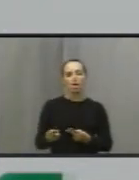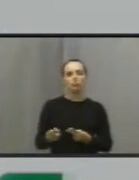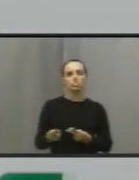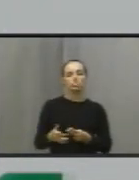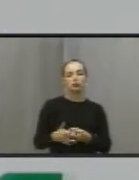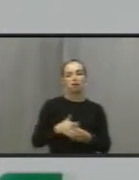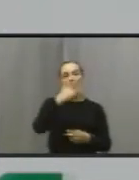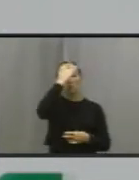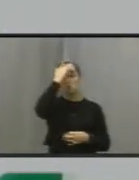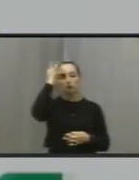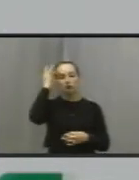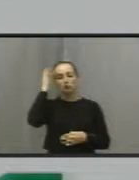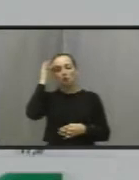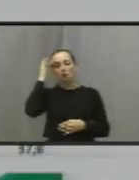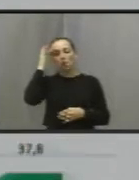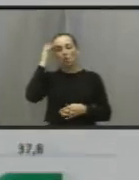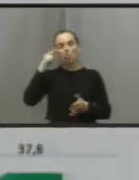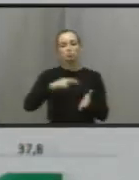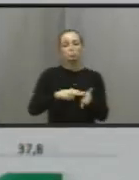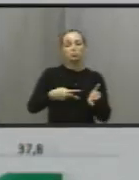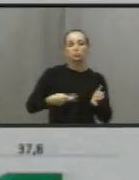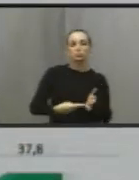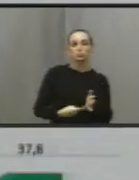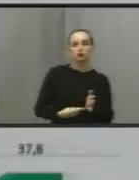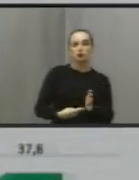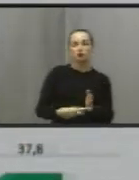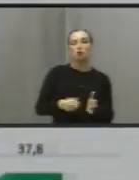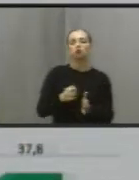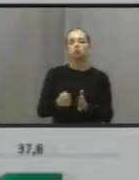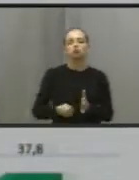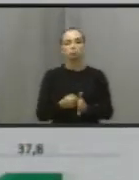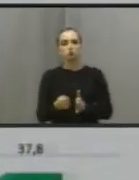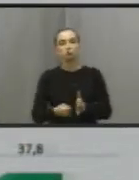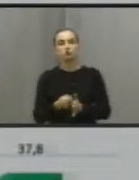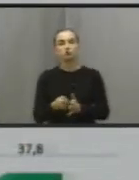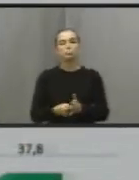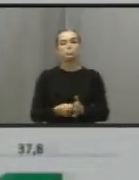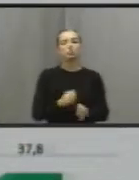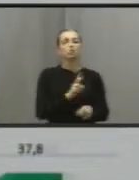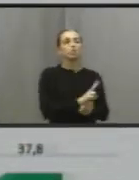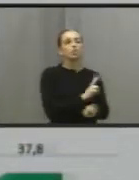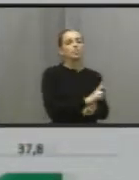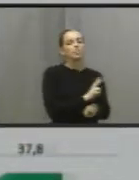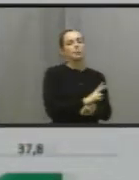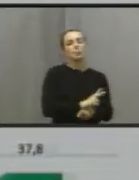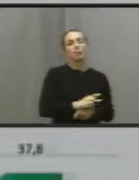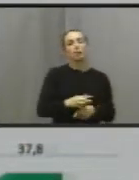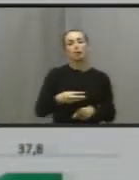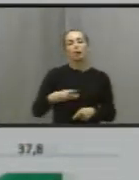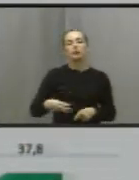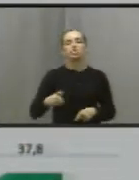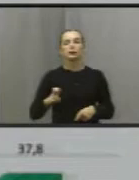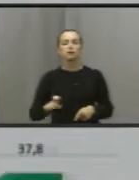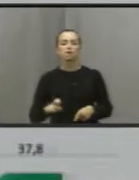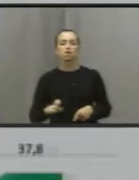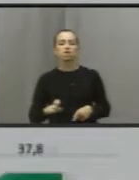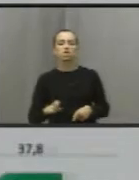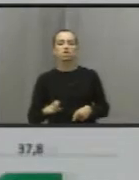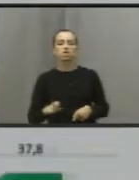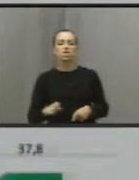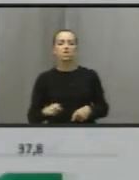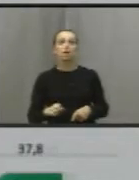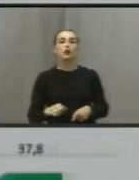servidor municipal, ou seja, cada servidor do município de Araraquara atende 35,8 cidadãos.